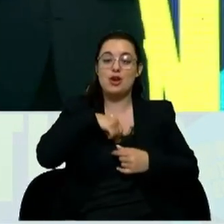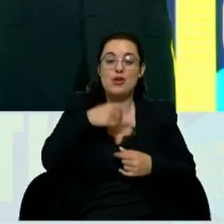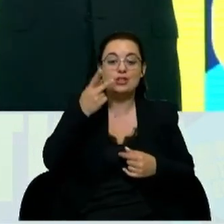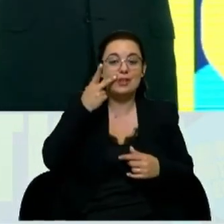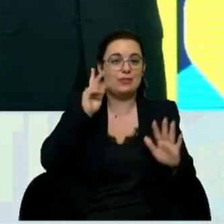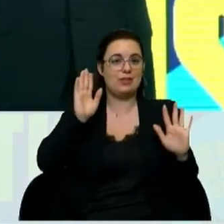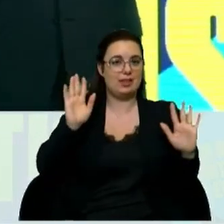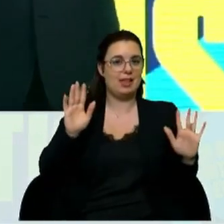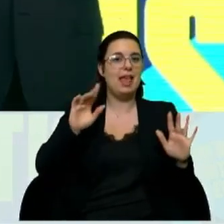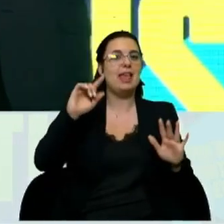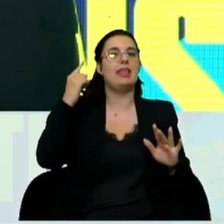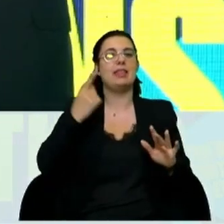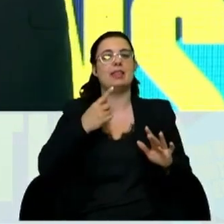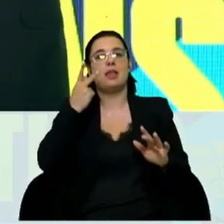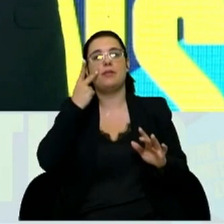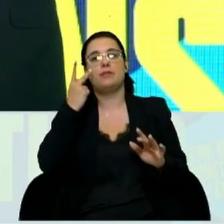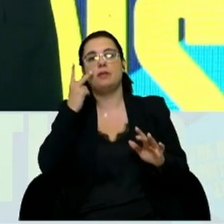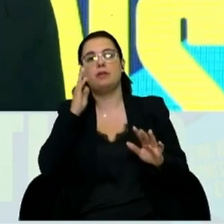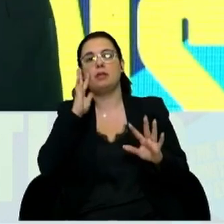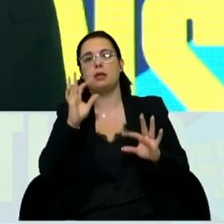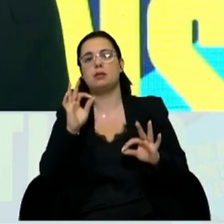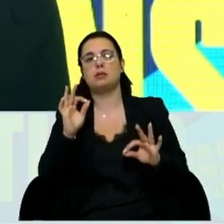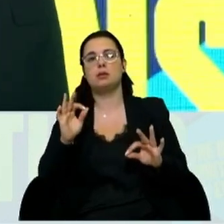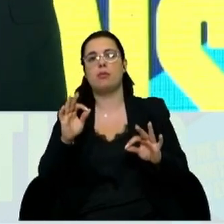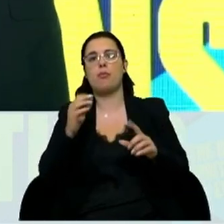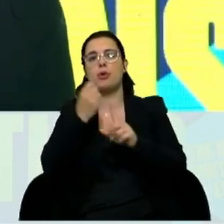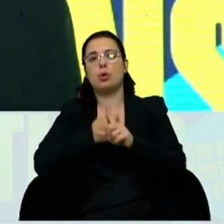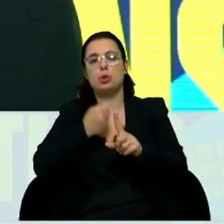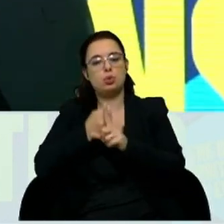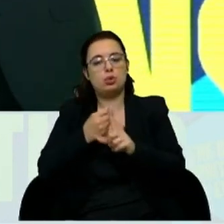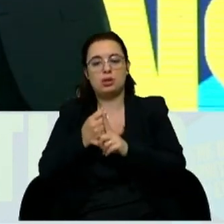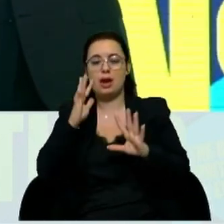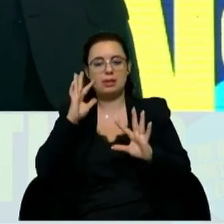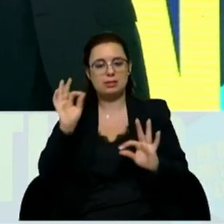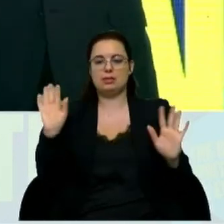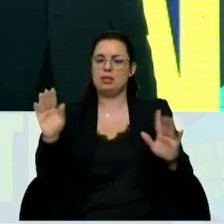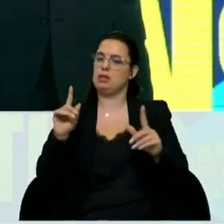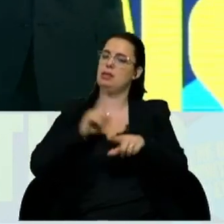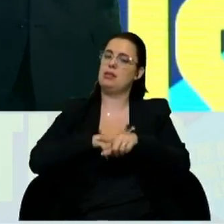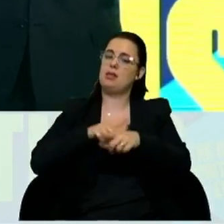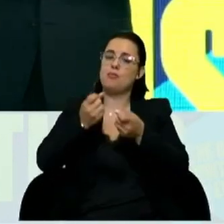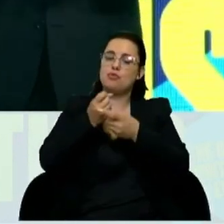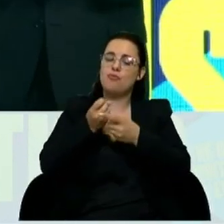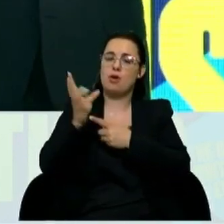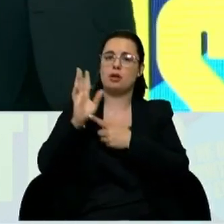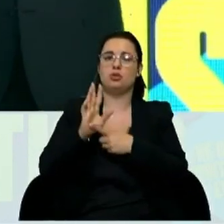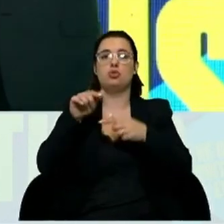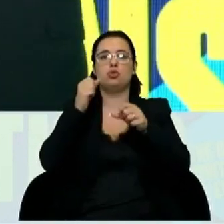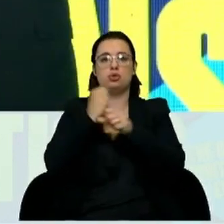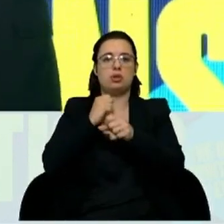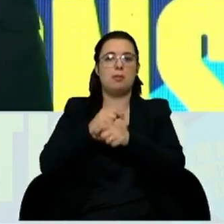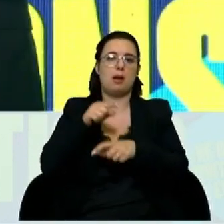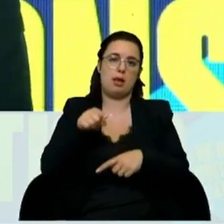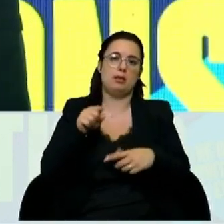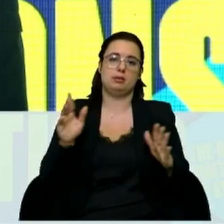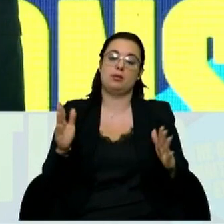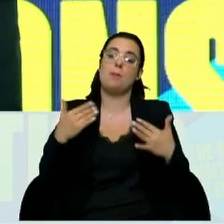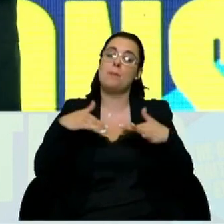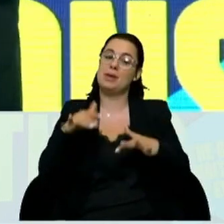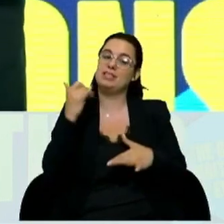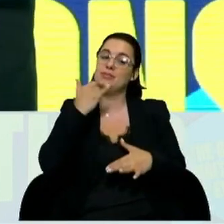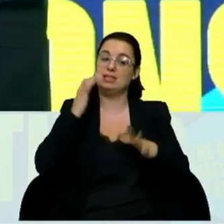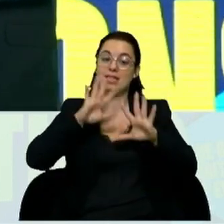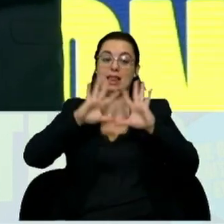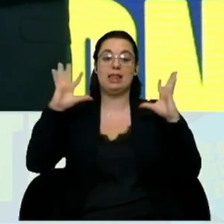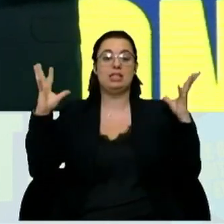e tem que ser vivida e temos que lutar por a ter em vários momentos o trabalho é deles, mas a felicidade é um conceito